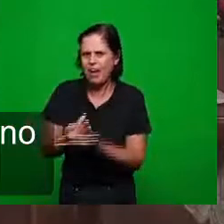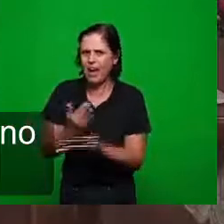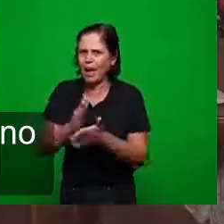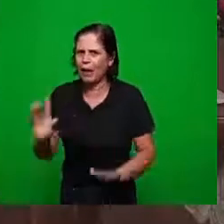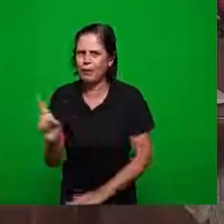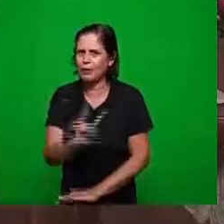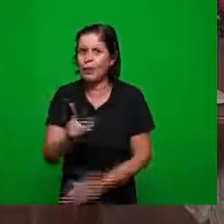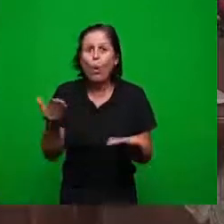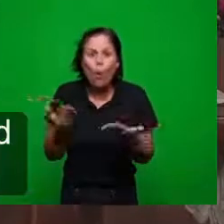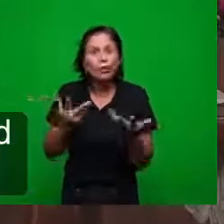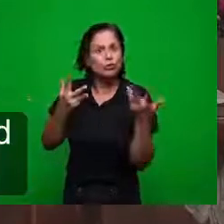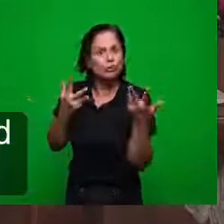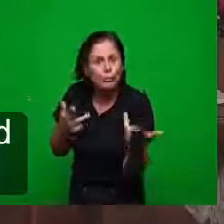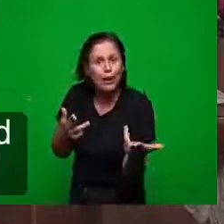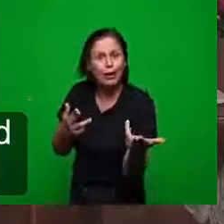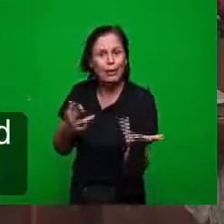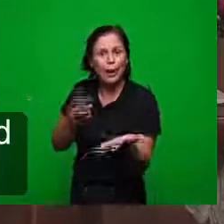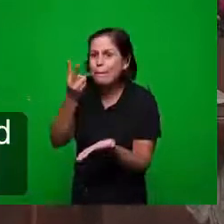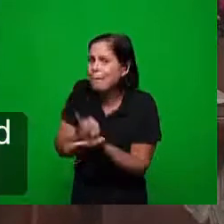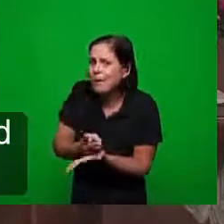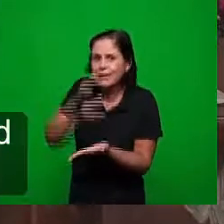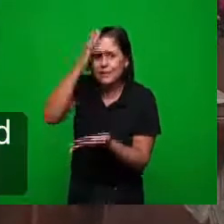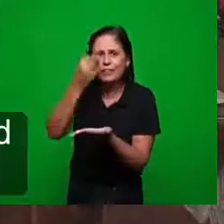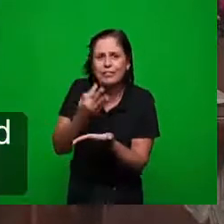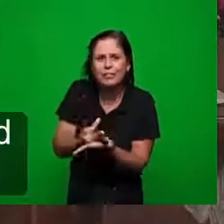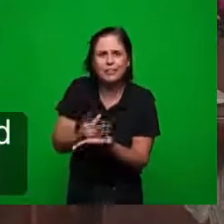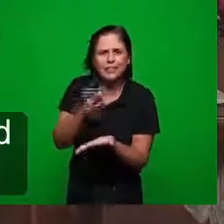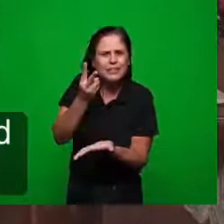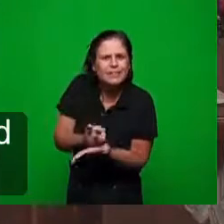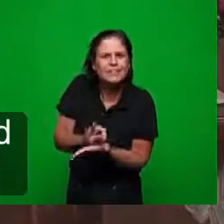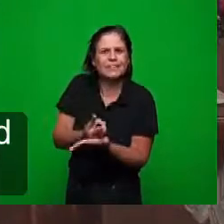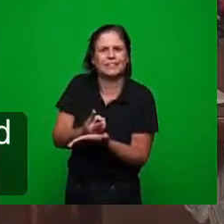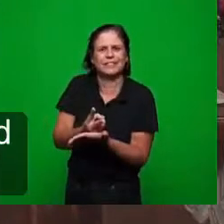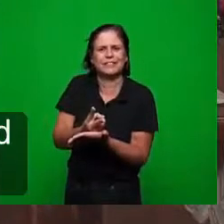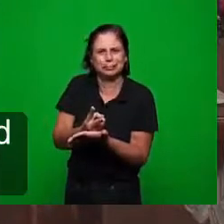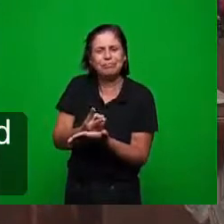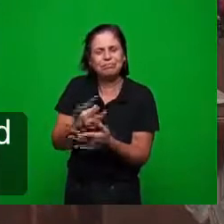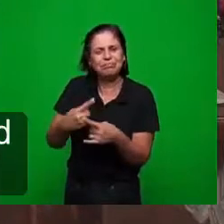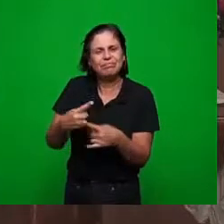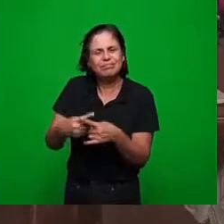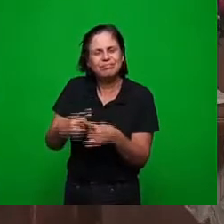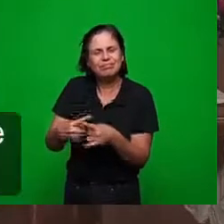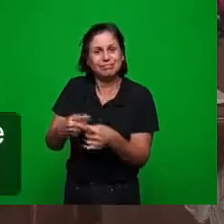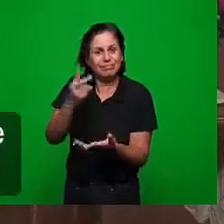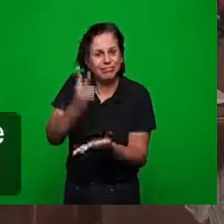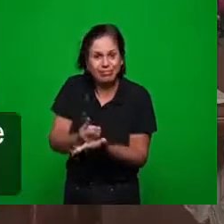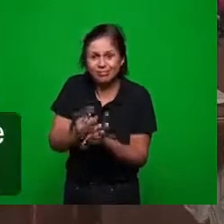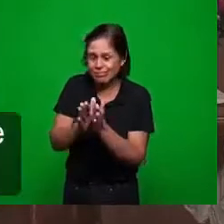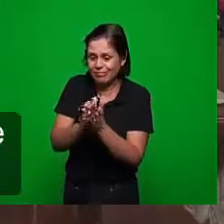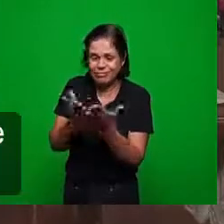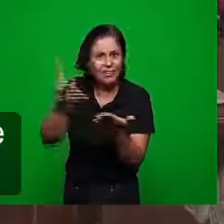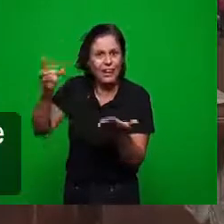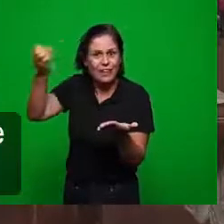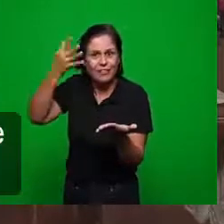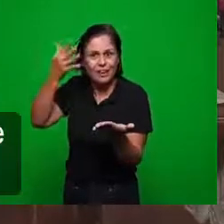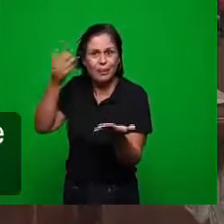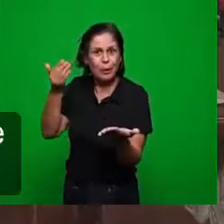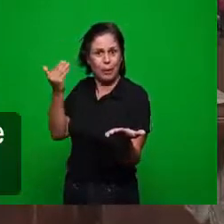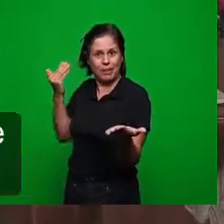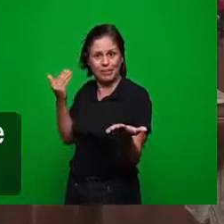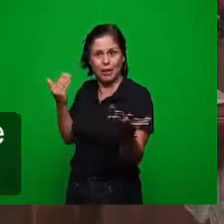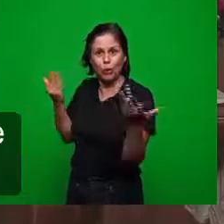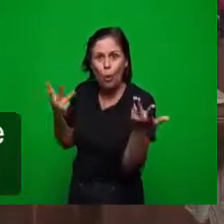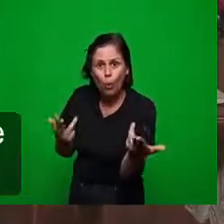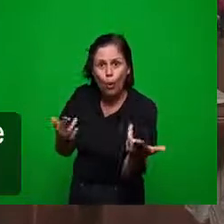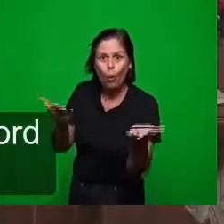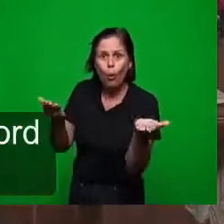nenhuma mudança a mesma palavra revelada aqui a mesma palavra revelada aqui a palavra revelada para a instituição